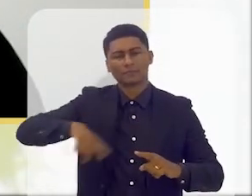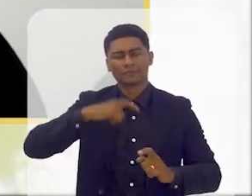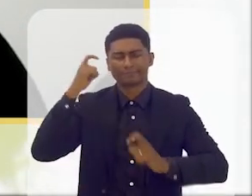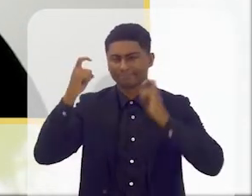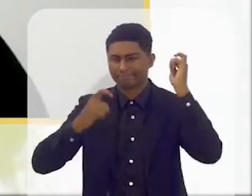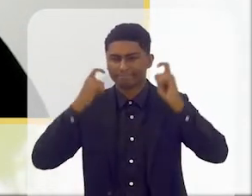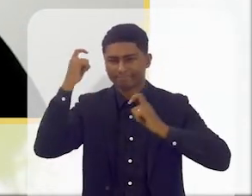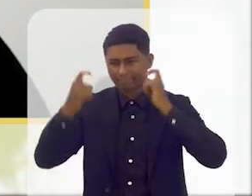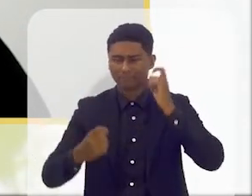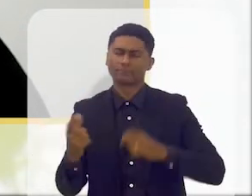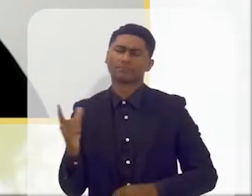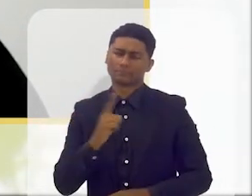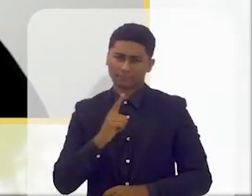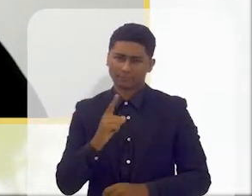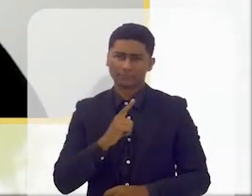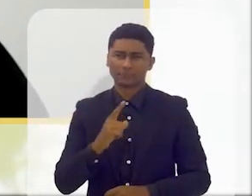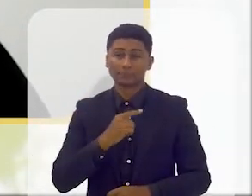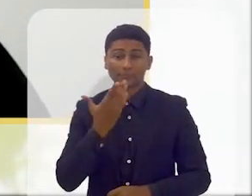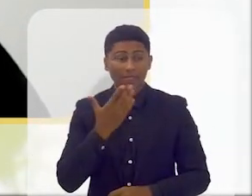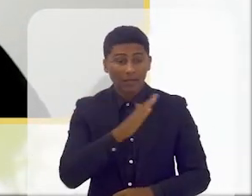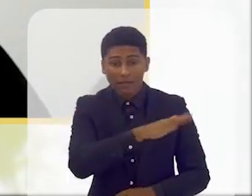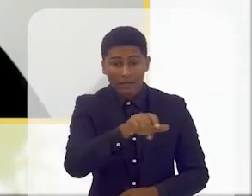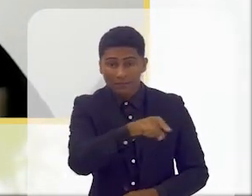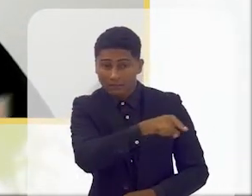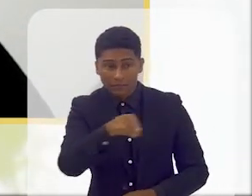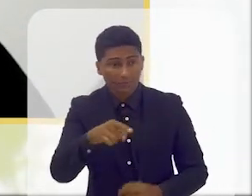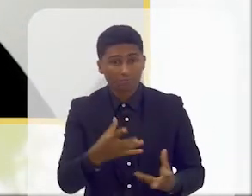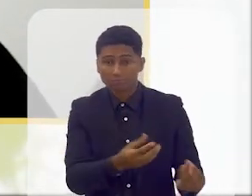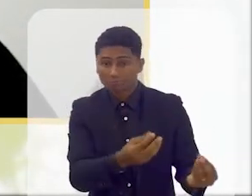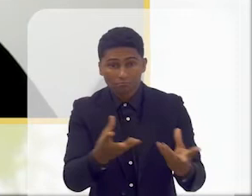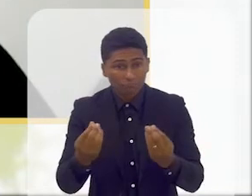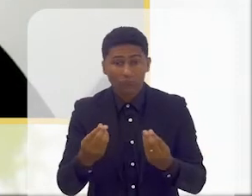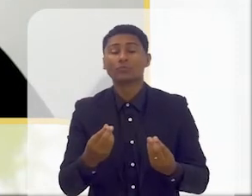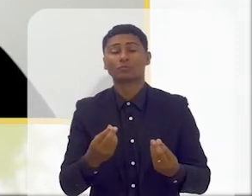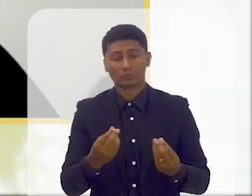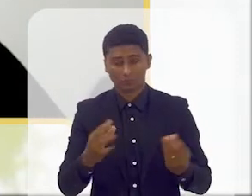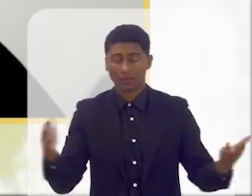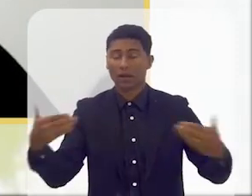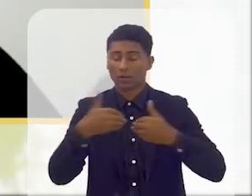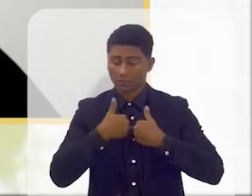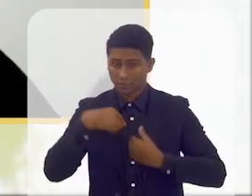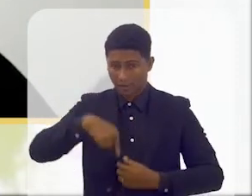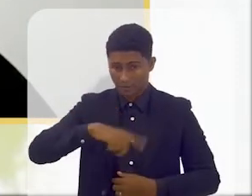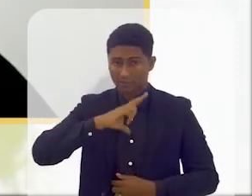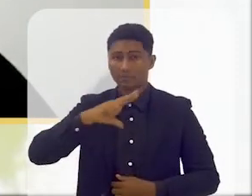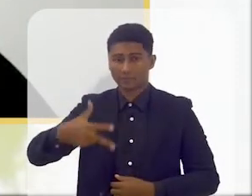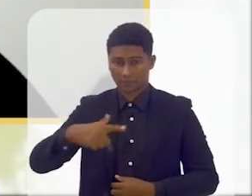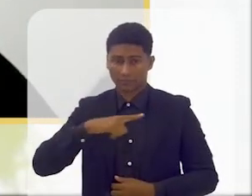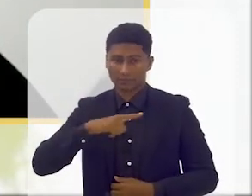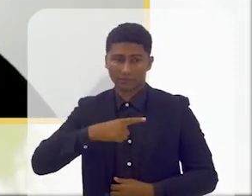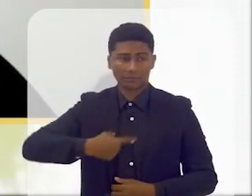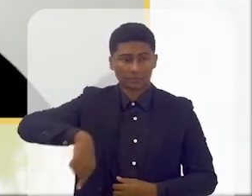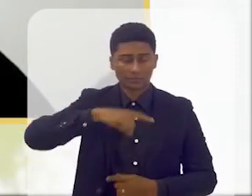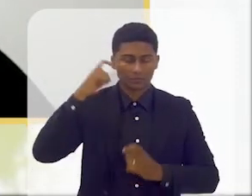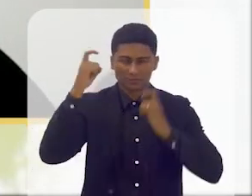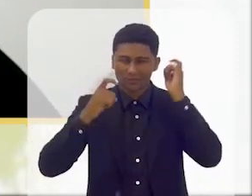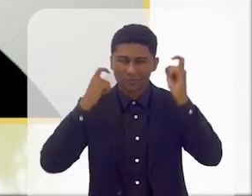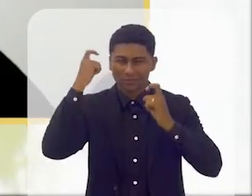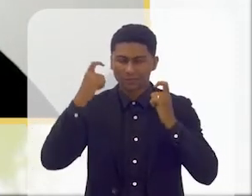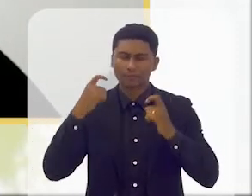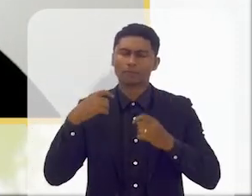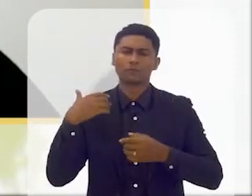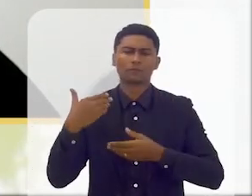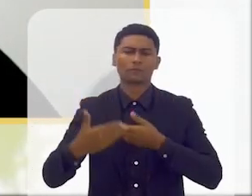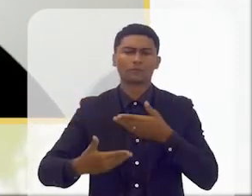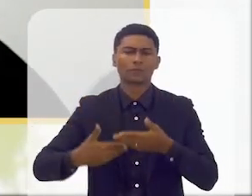nós temos uma grande preocupação porque nós temos muitas crianças com autismo em Portugal nas escolas e era essa nossa preocupação muito grande. Mas